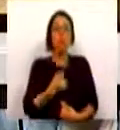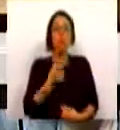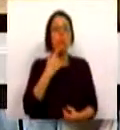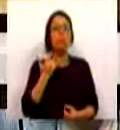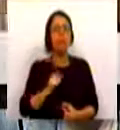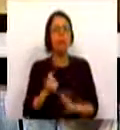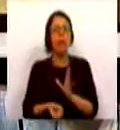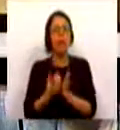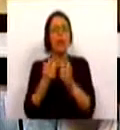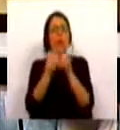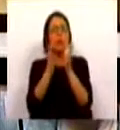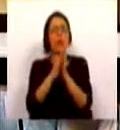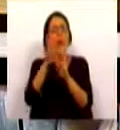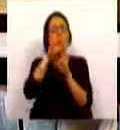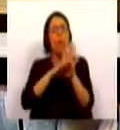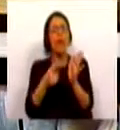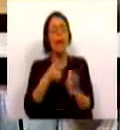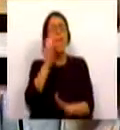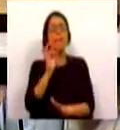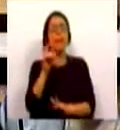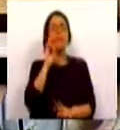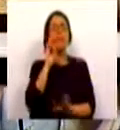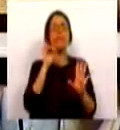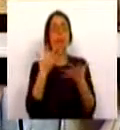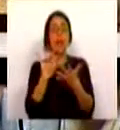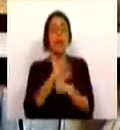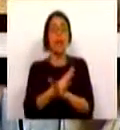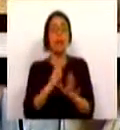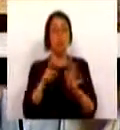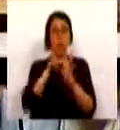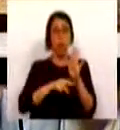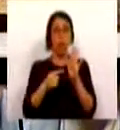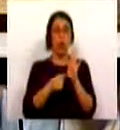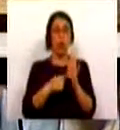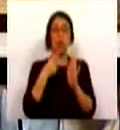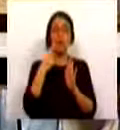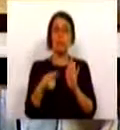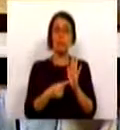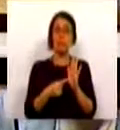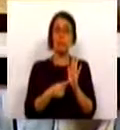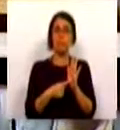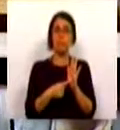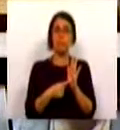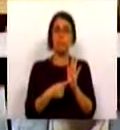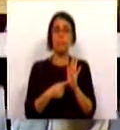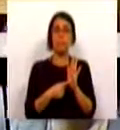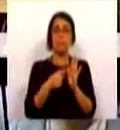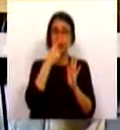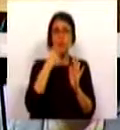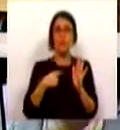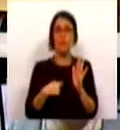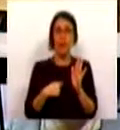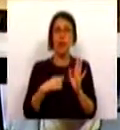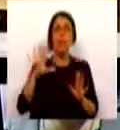pode criar todas as condições necessárias à prevenção de incêndios porque os relatórios apontam falhas